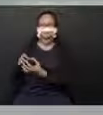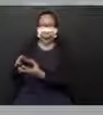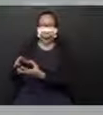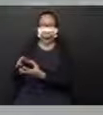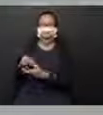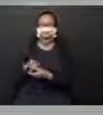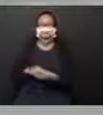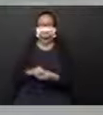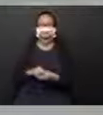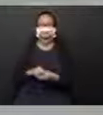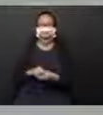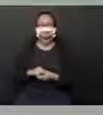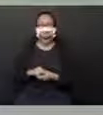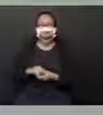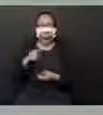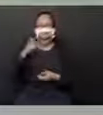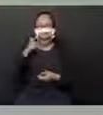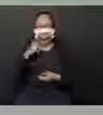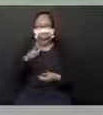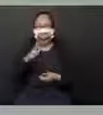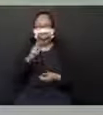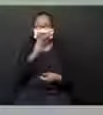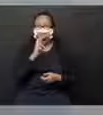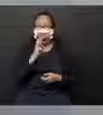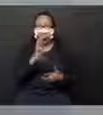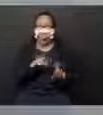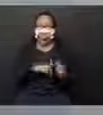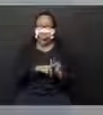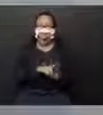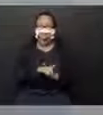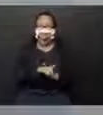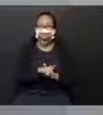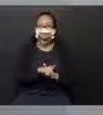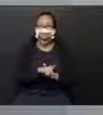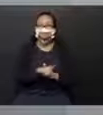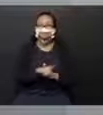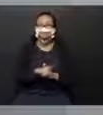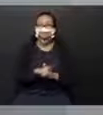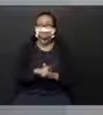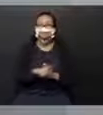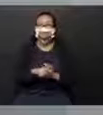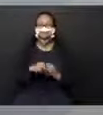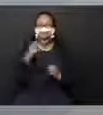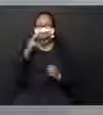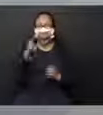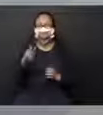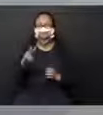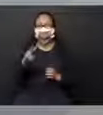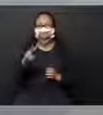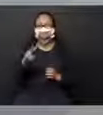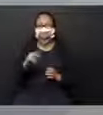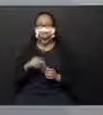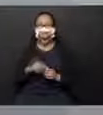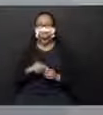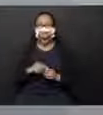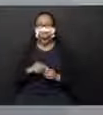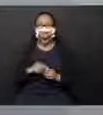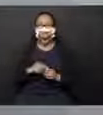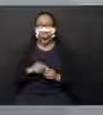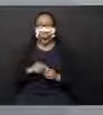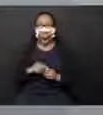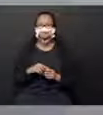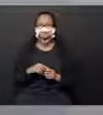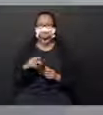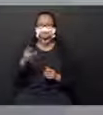Então, gente já conseguiu descobrir a resposta da pergunta do Você é o Cientista. Vamos ver? Se o objeto